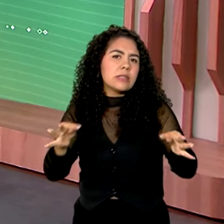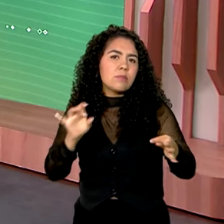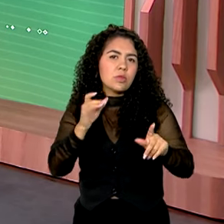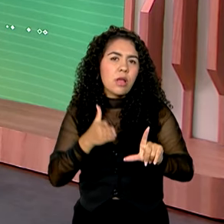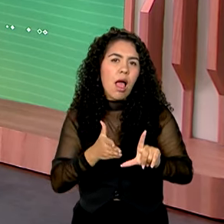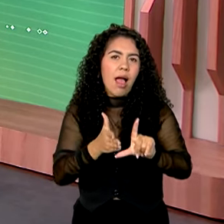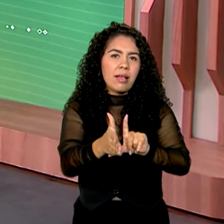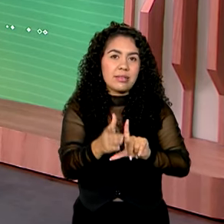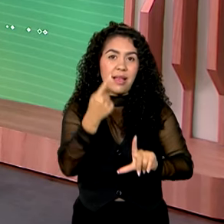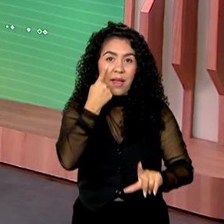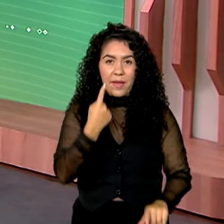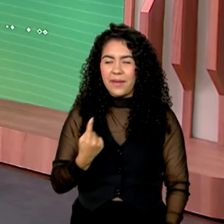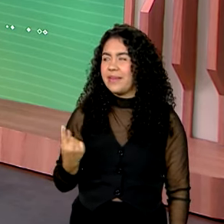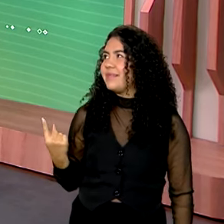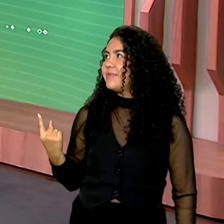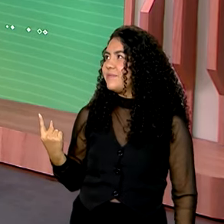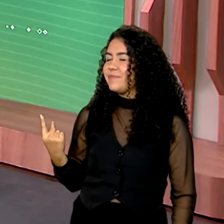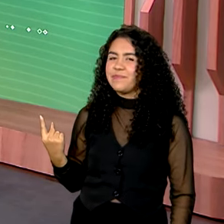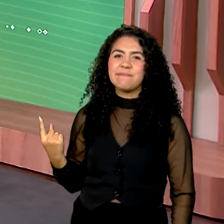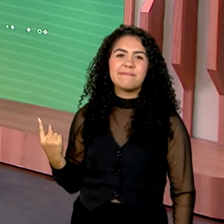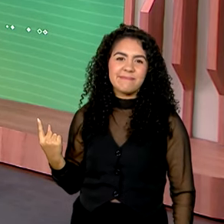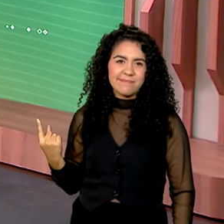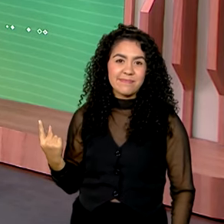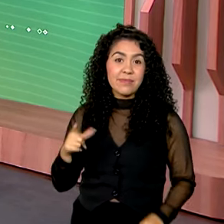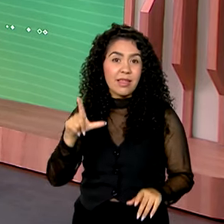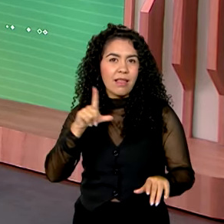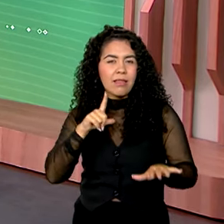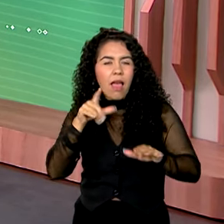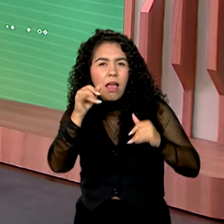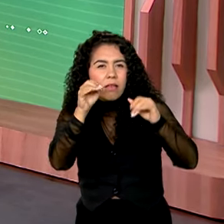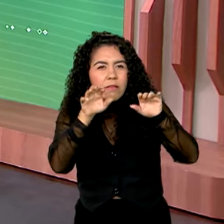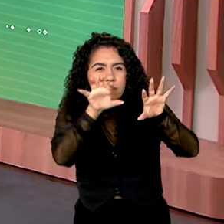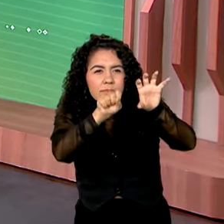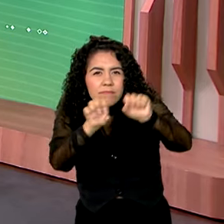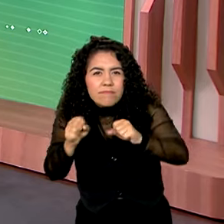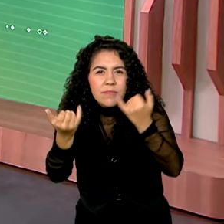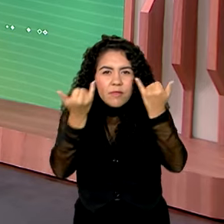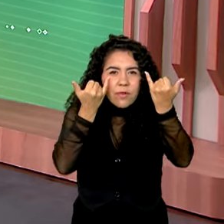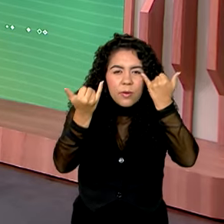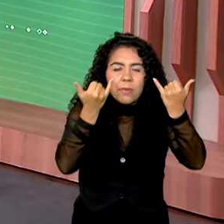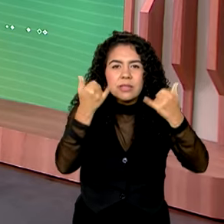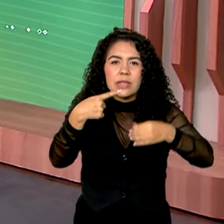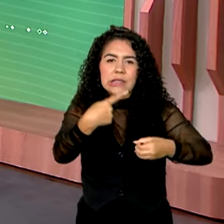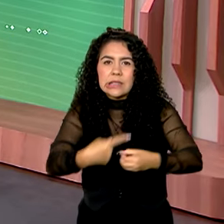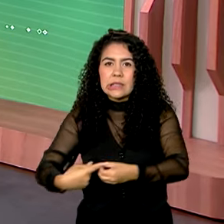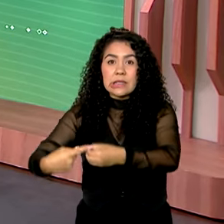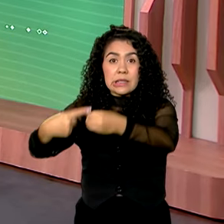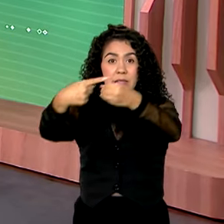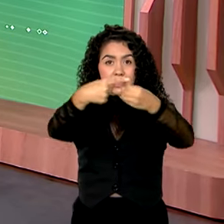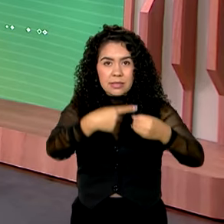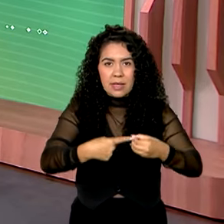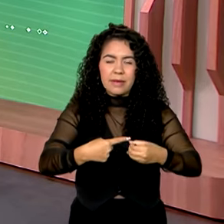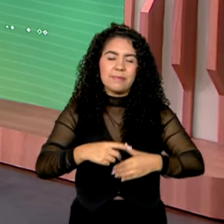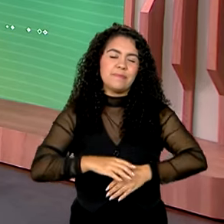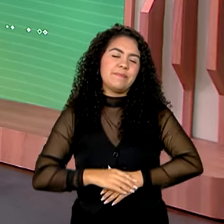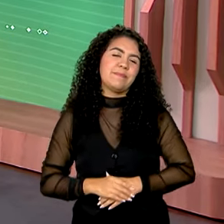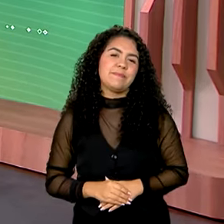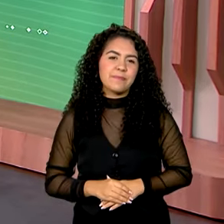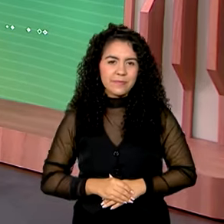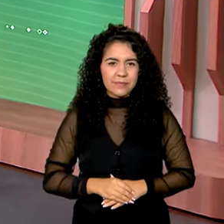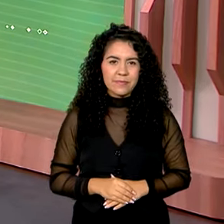gov.br barra Comunica.br e se informar sobre qualquer cidade ou estado do seu interesse.